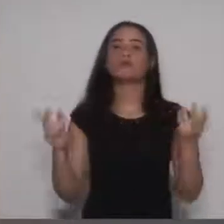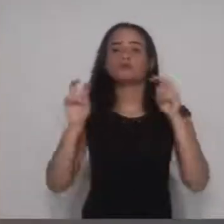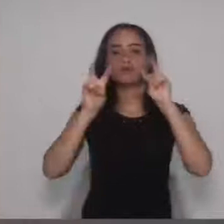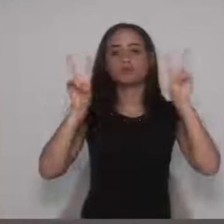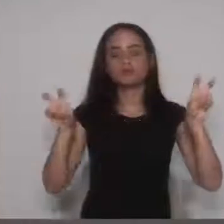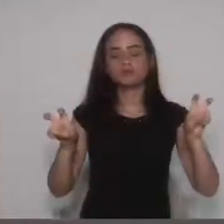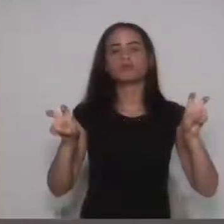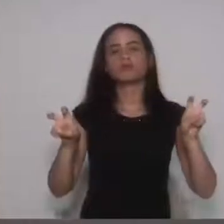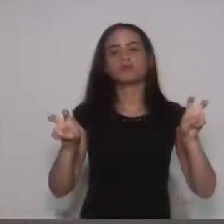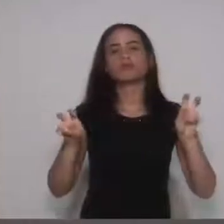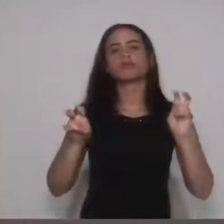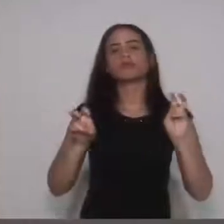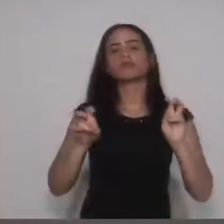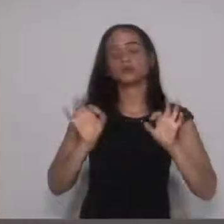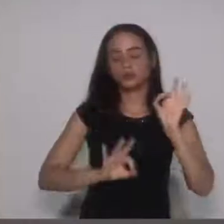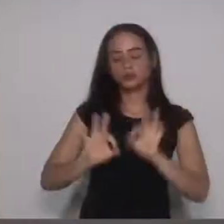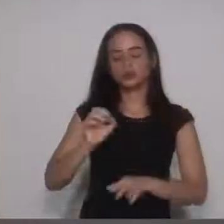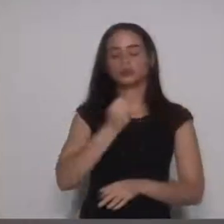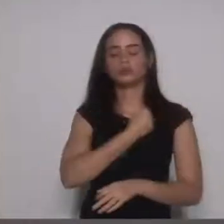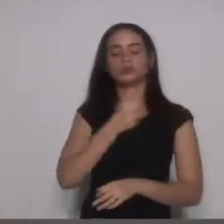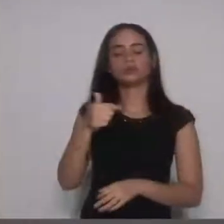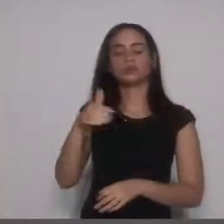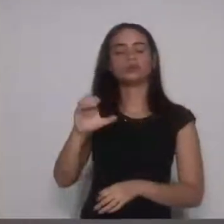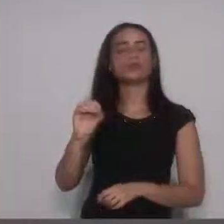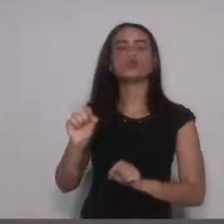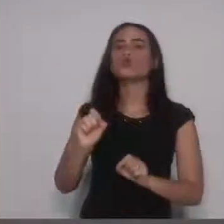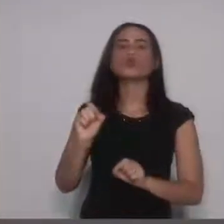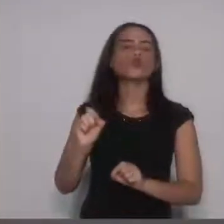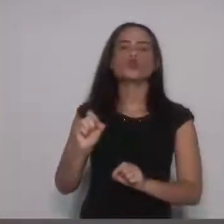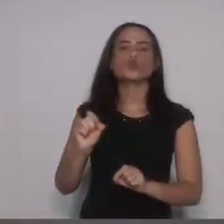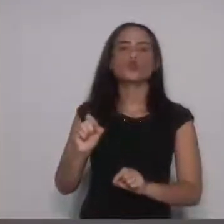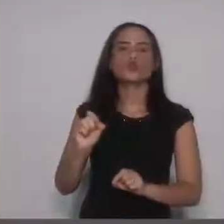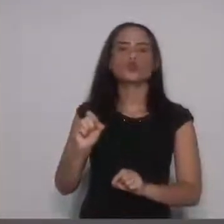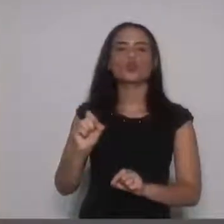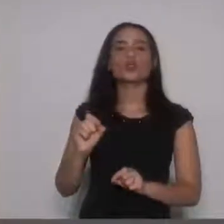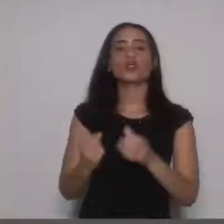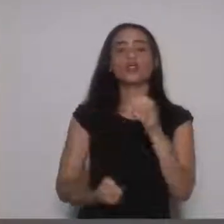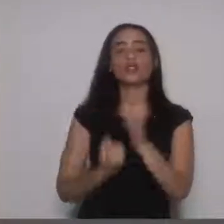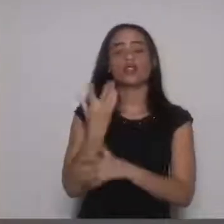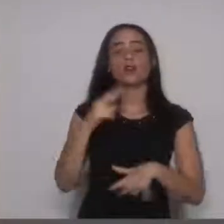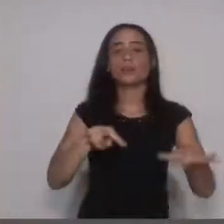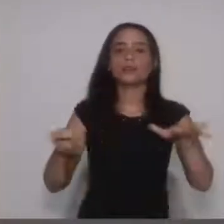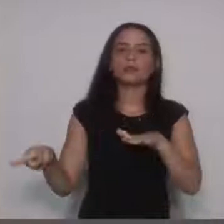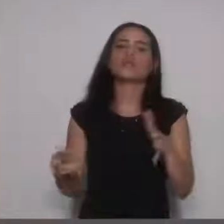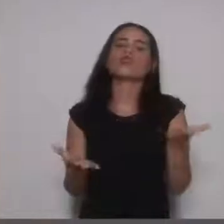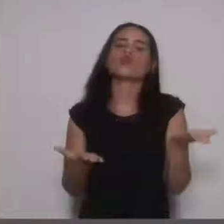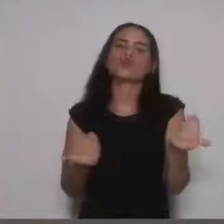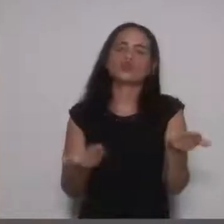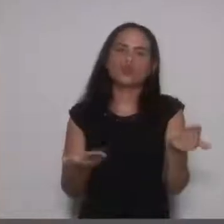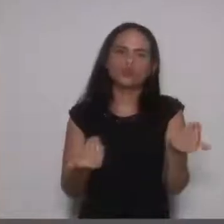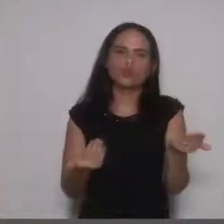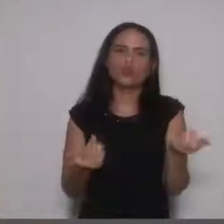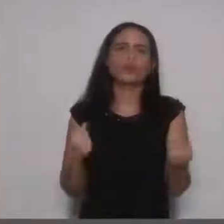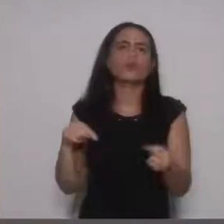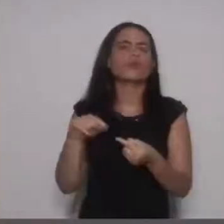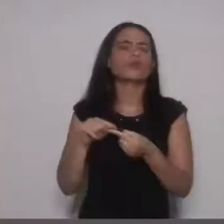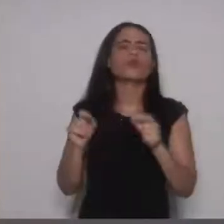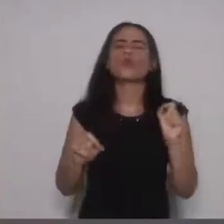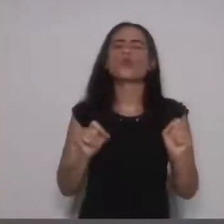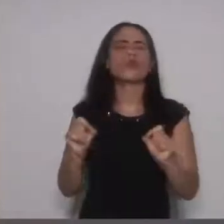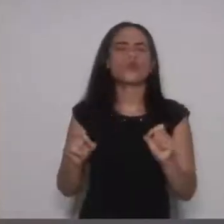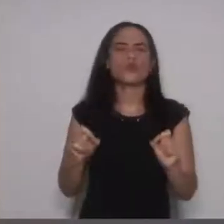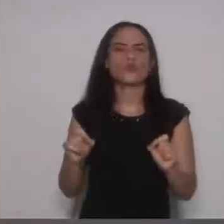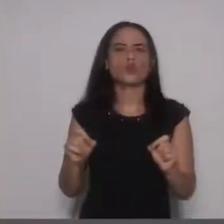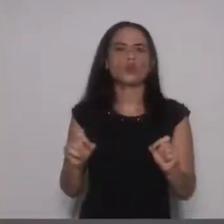70 é instituir no nosso município uma chamada Semana Jovem. Qual que a intenção da justificativa?